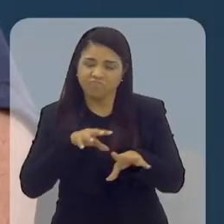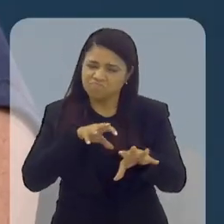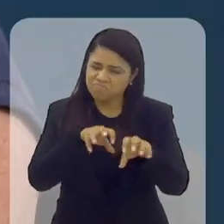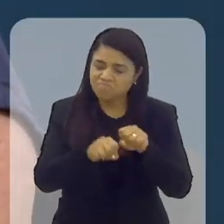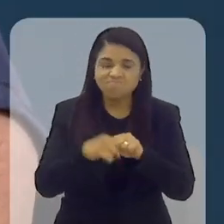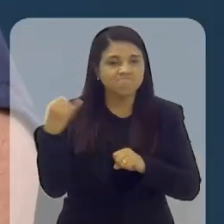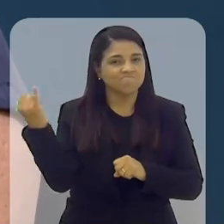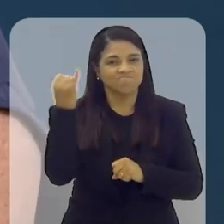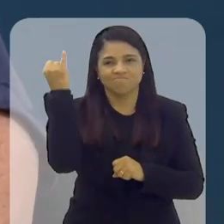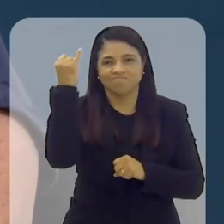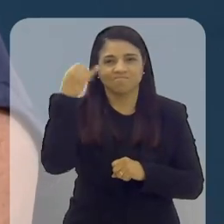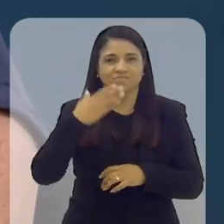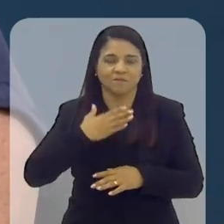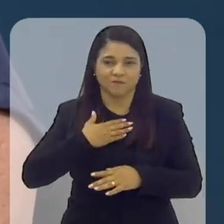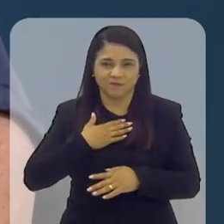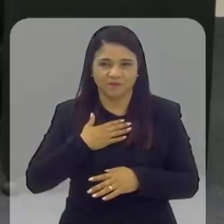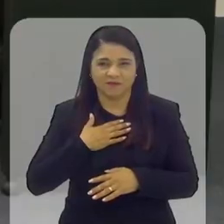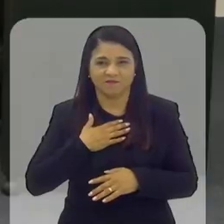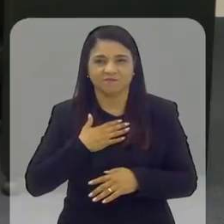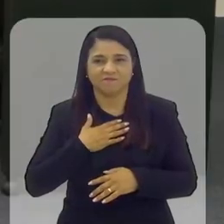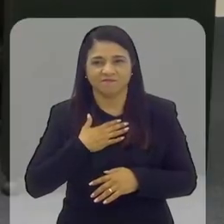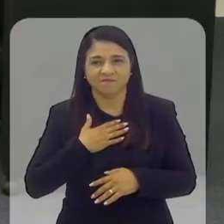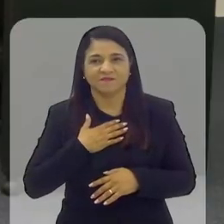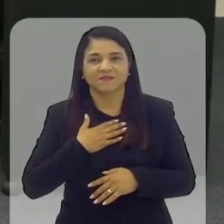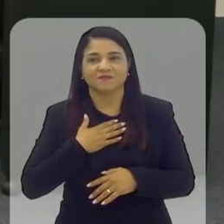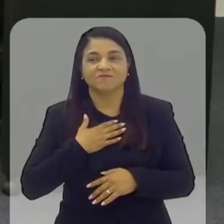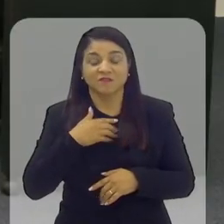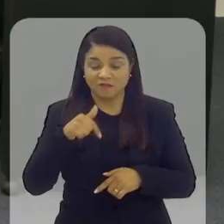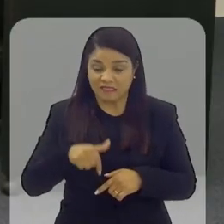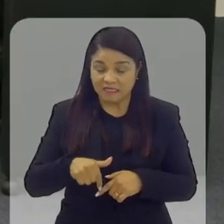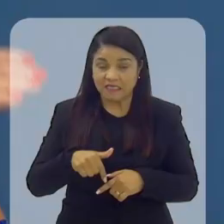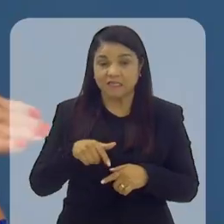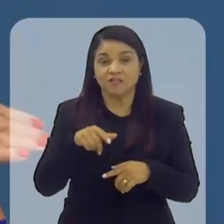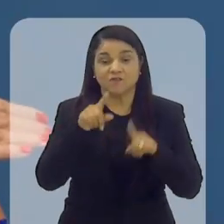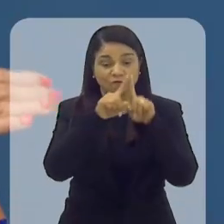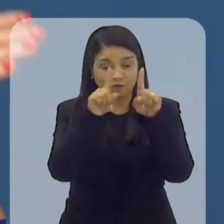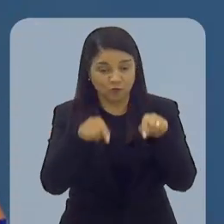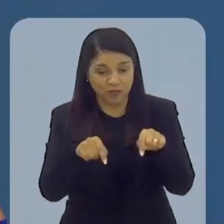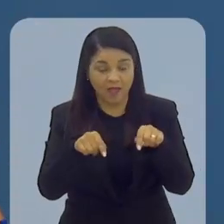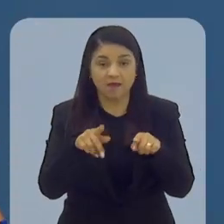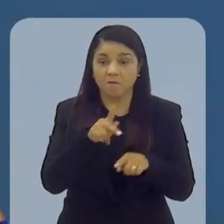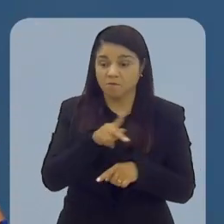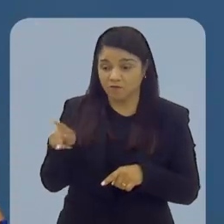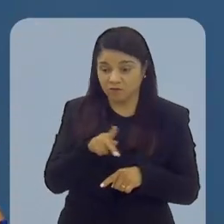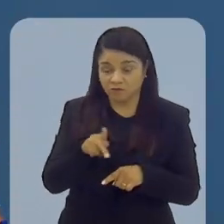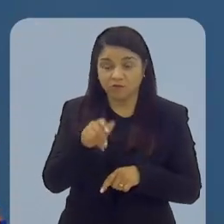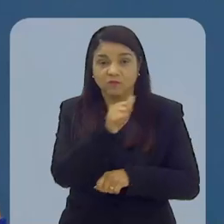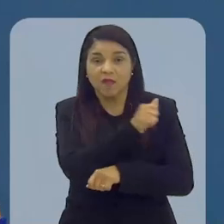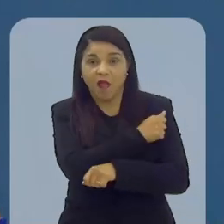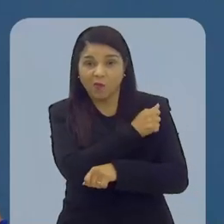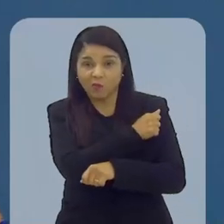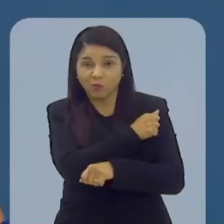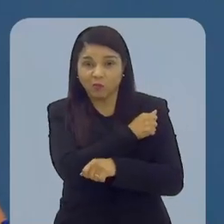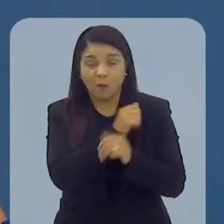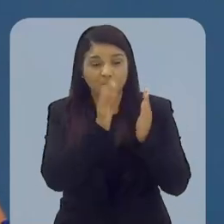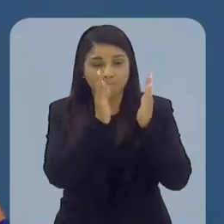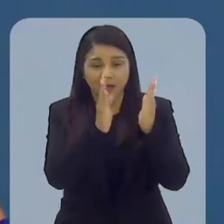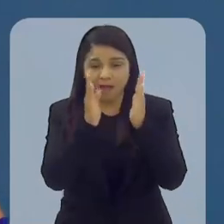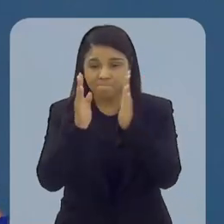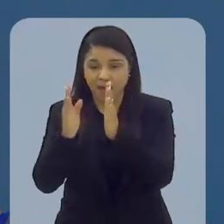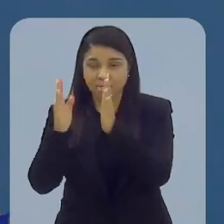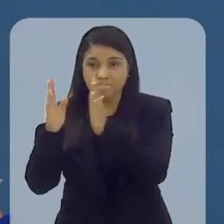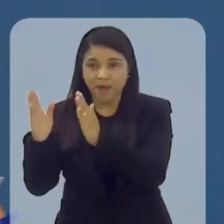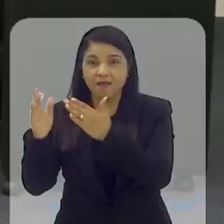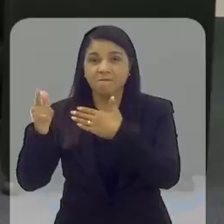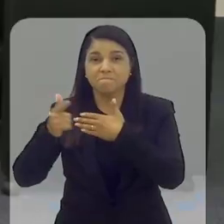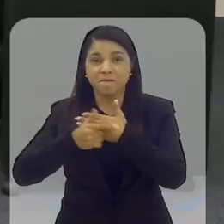muito, muito mesmo. Quer dizer, você passou aqui como funcionária, professora, aluna, cumpriu